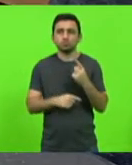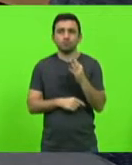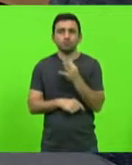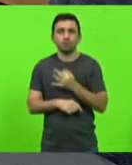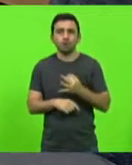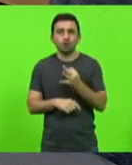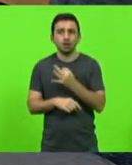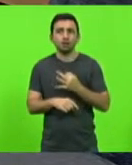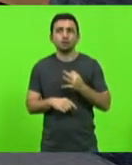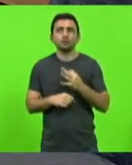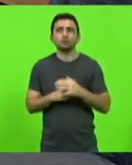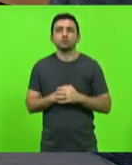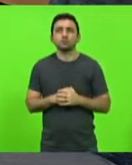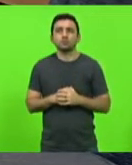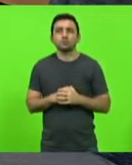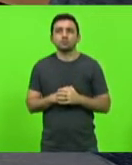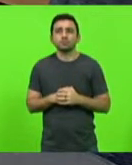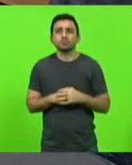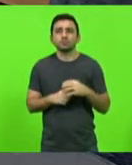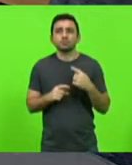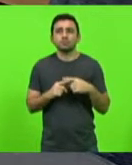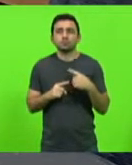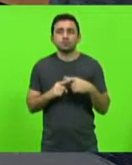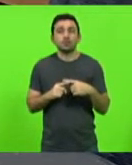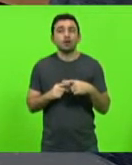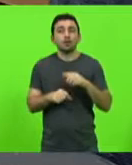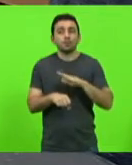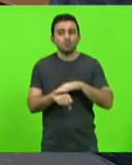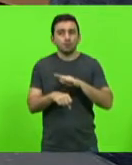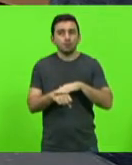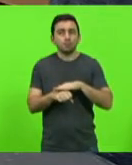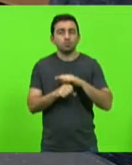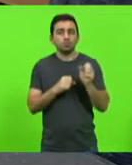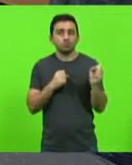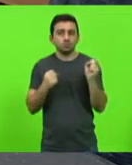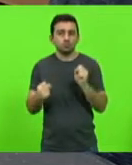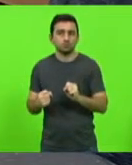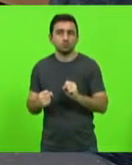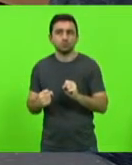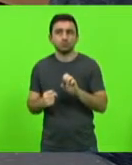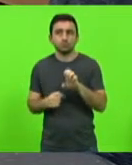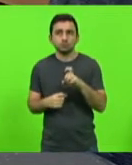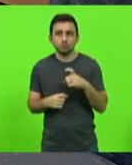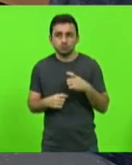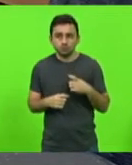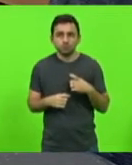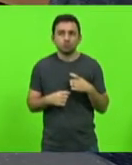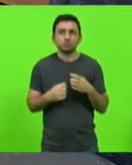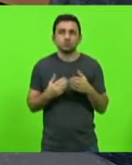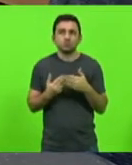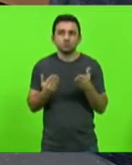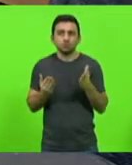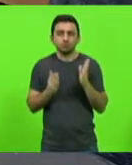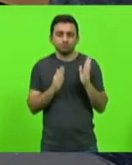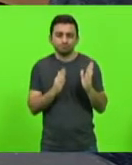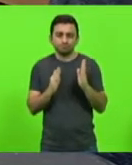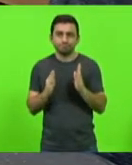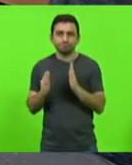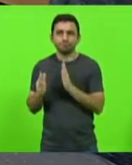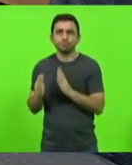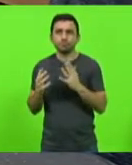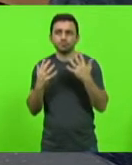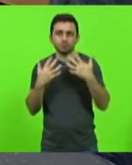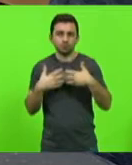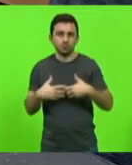vício de iniciativa, uma vez que compete ao Poder Executivo legislar sobre organização e funcionamento da